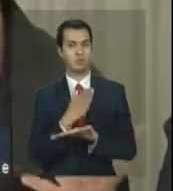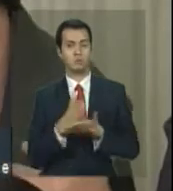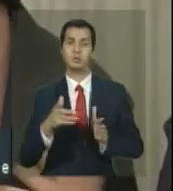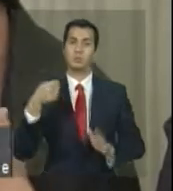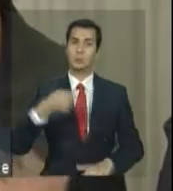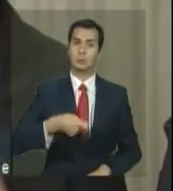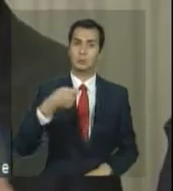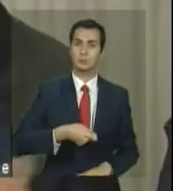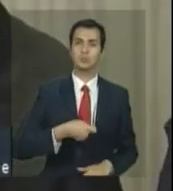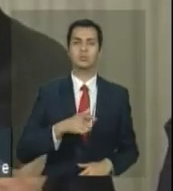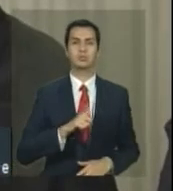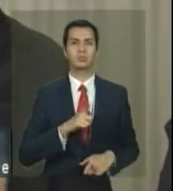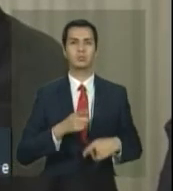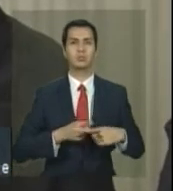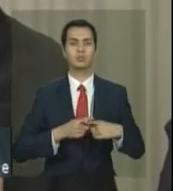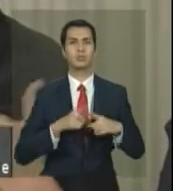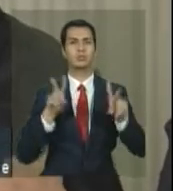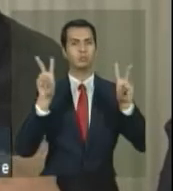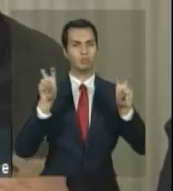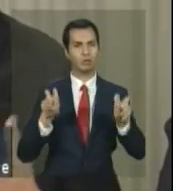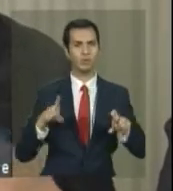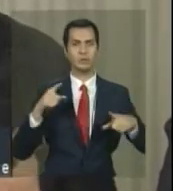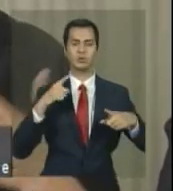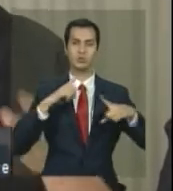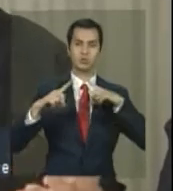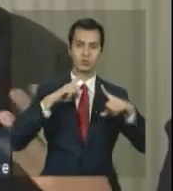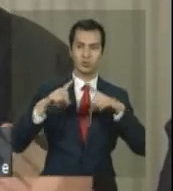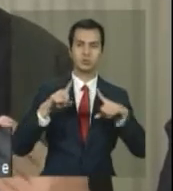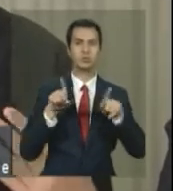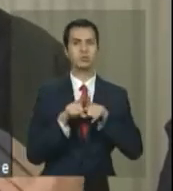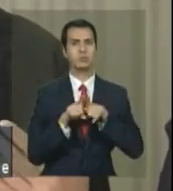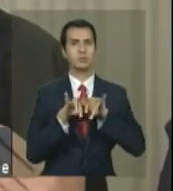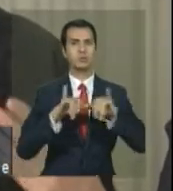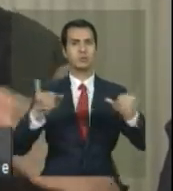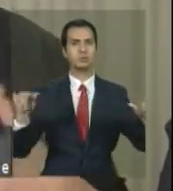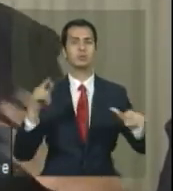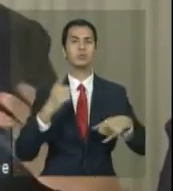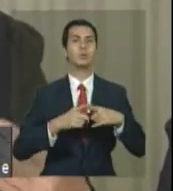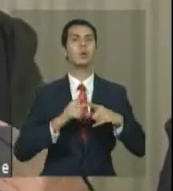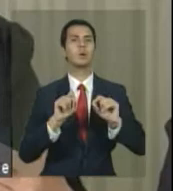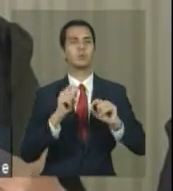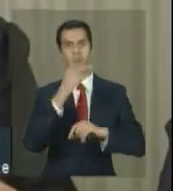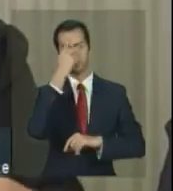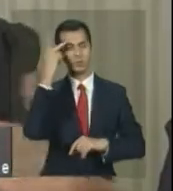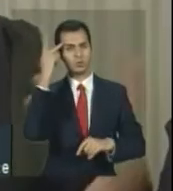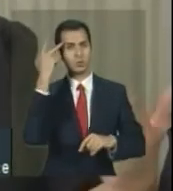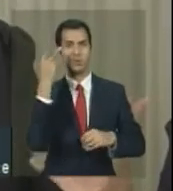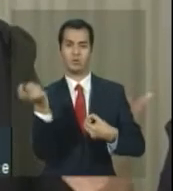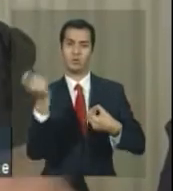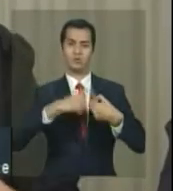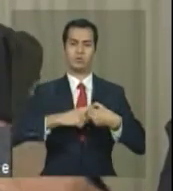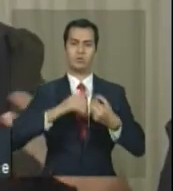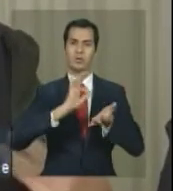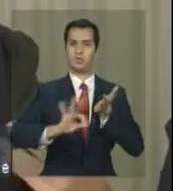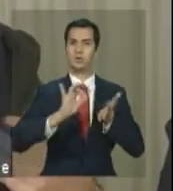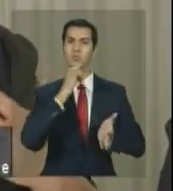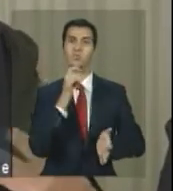está sendo discutido e divulgado, ou seja, existe gente fora do cadastro, por que eles não entram? Então, isso